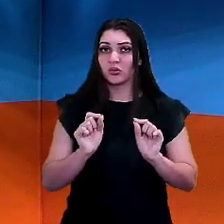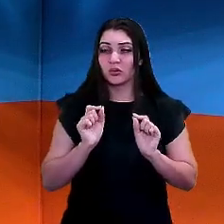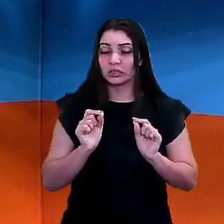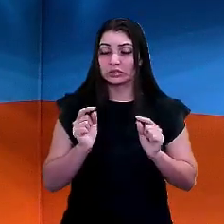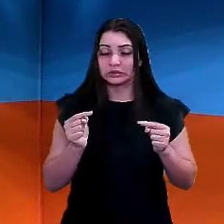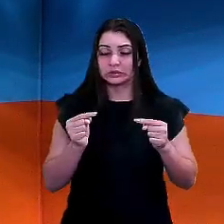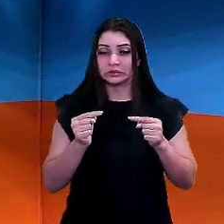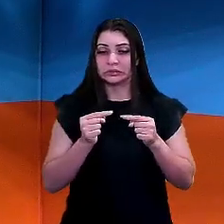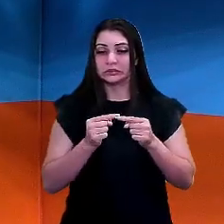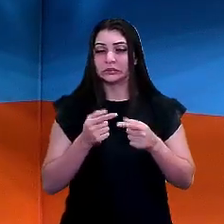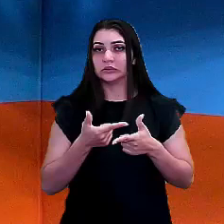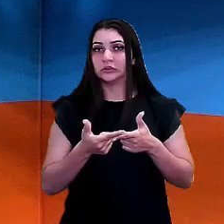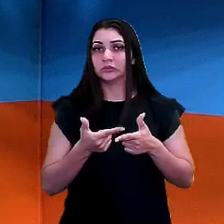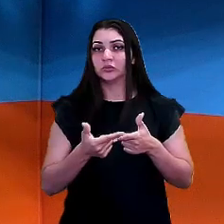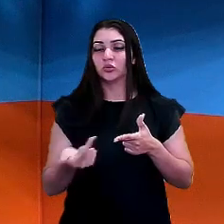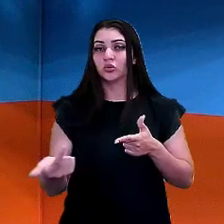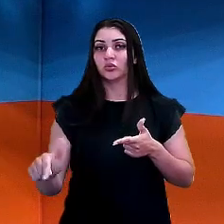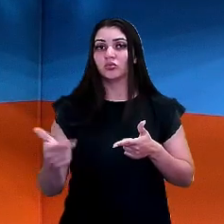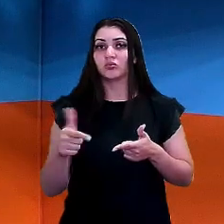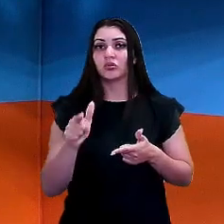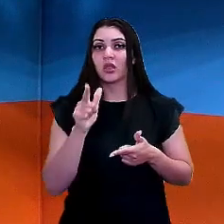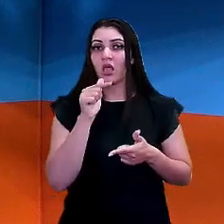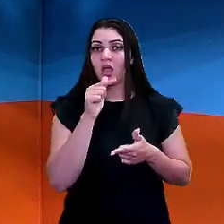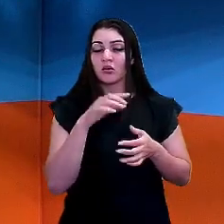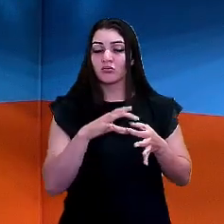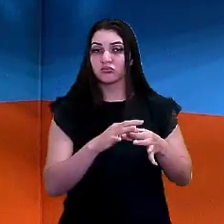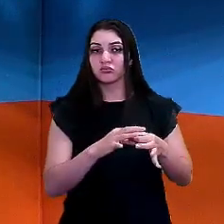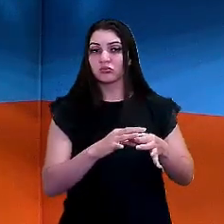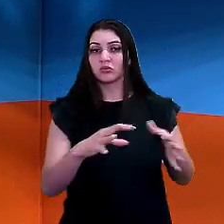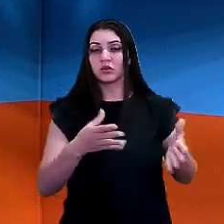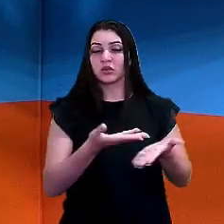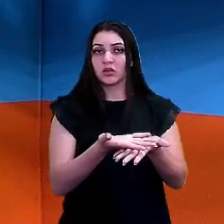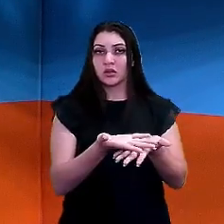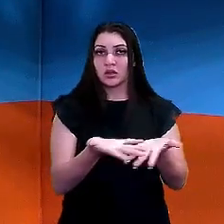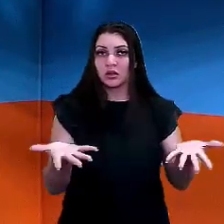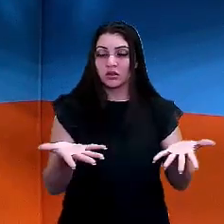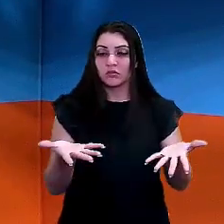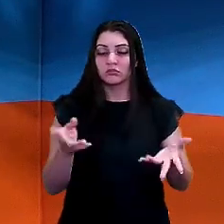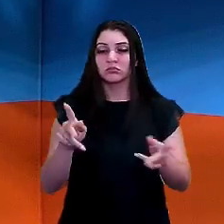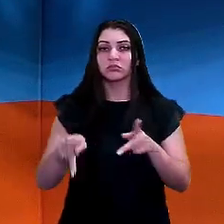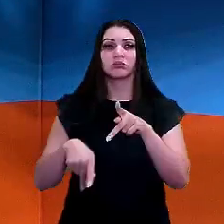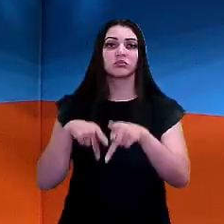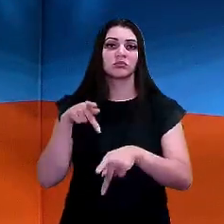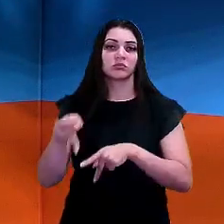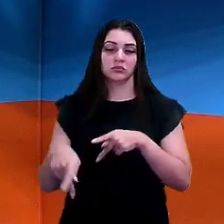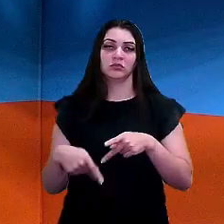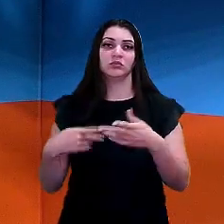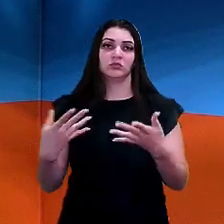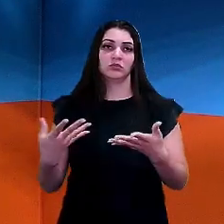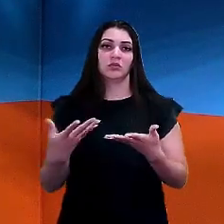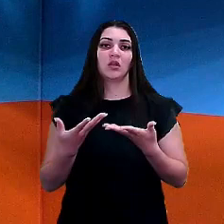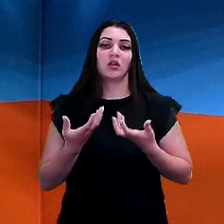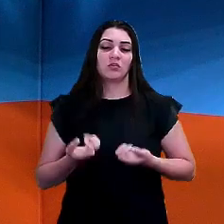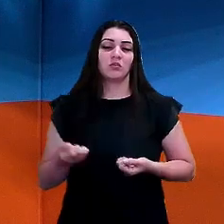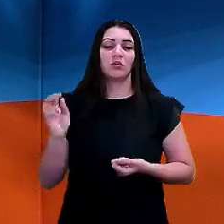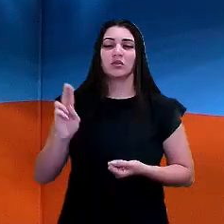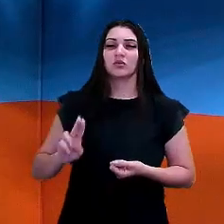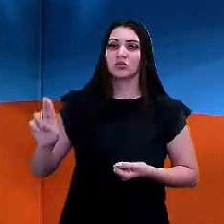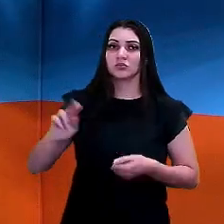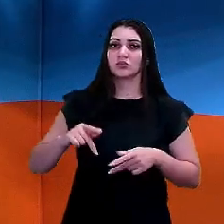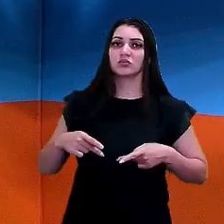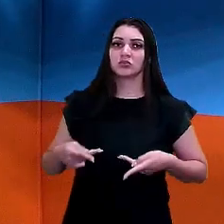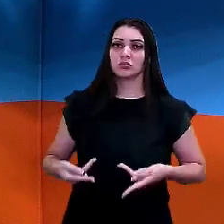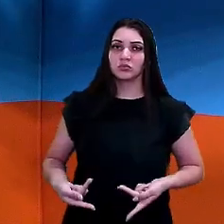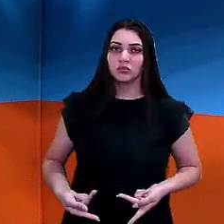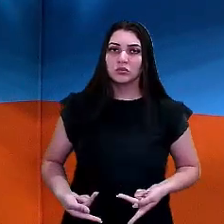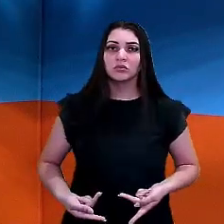crítico né? ela já não tem tanta água disponível para toda a população água potável para consumo humano para